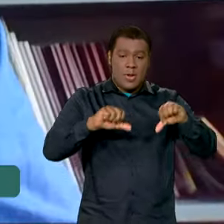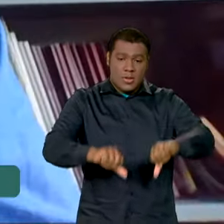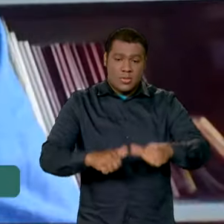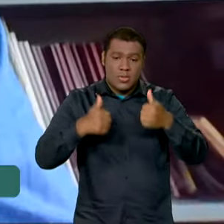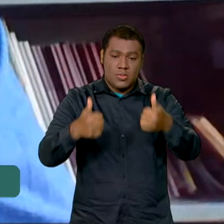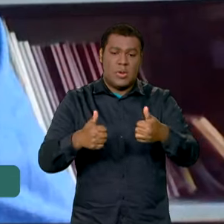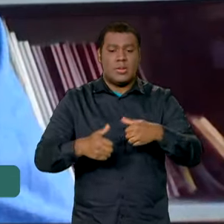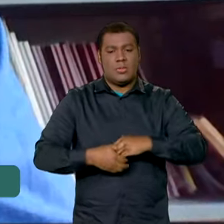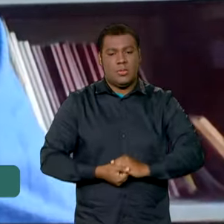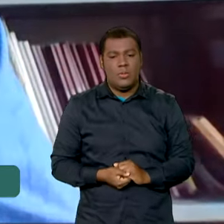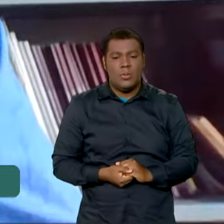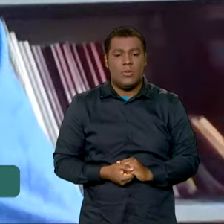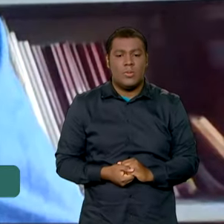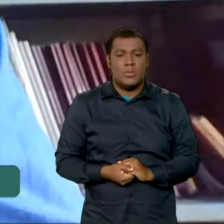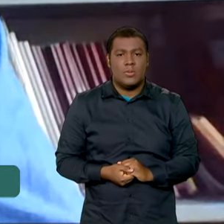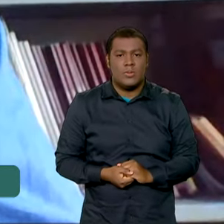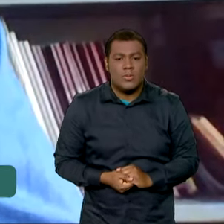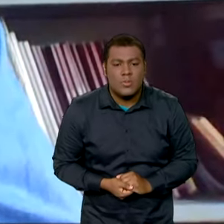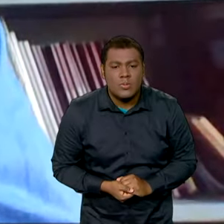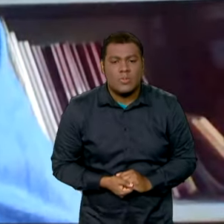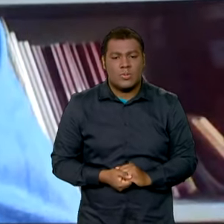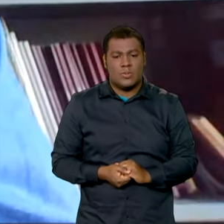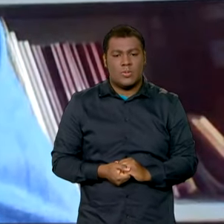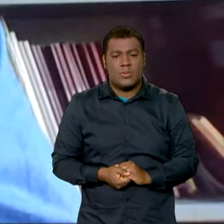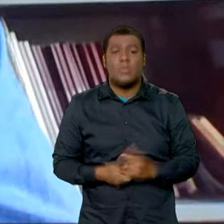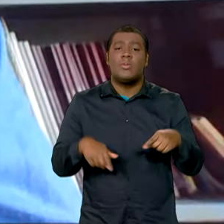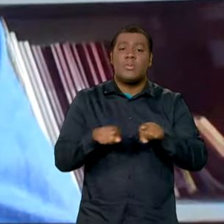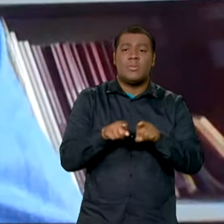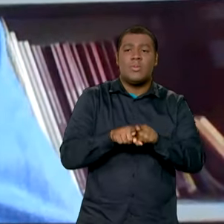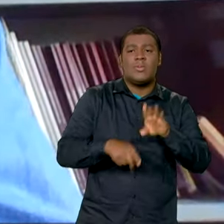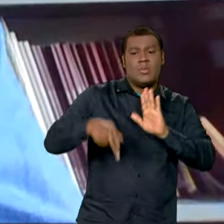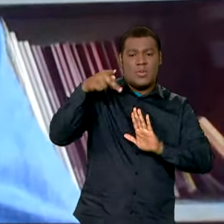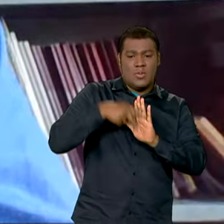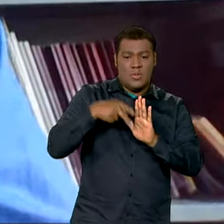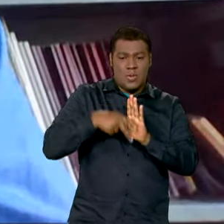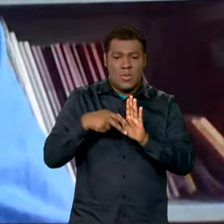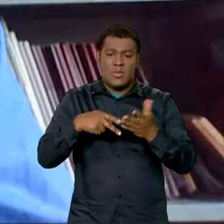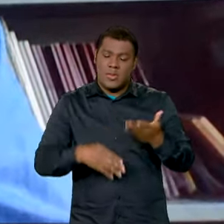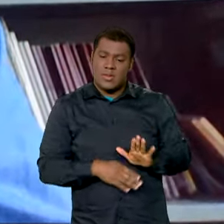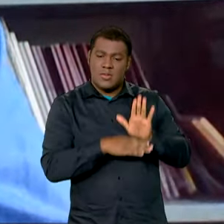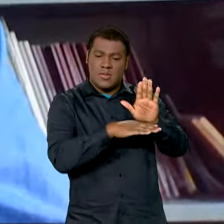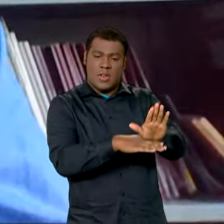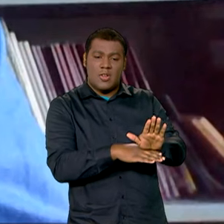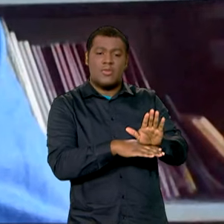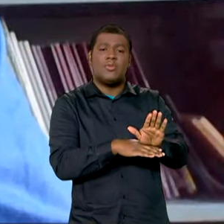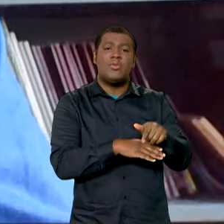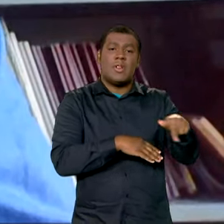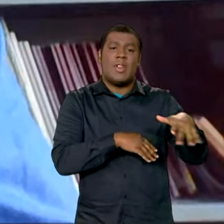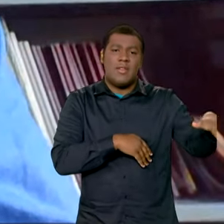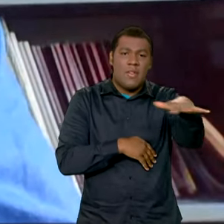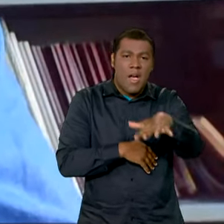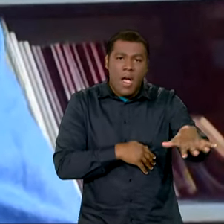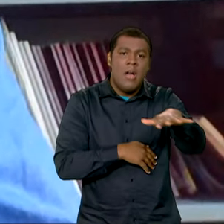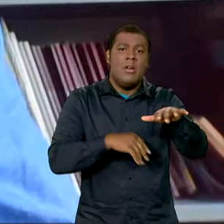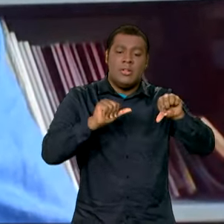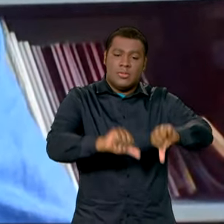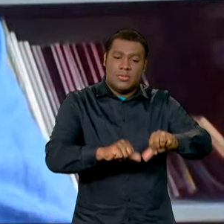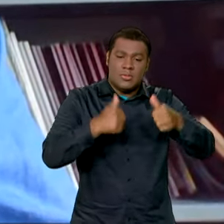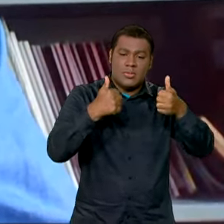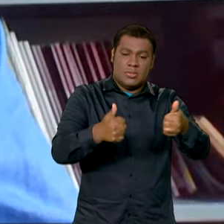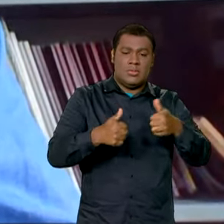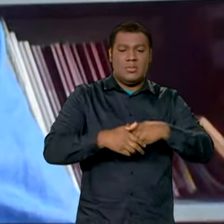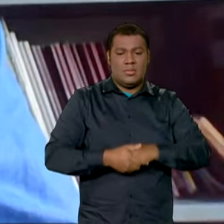E também o estabelecimento de alguns programas de ajuda de recuperação dessas áreas, de